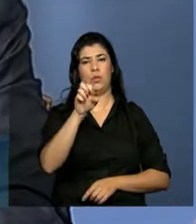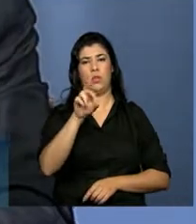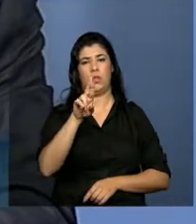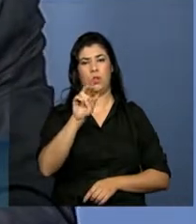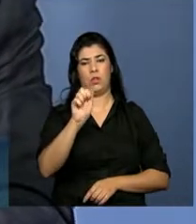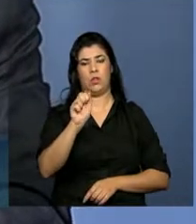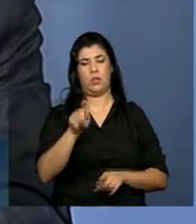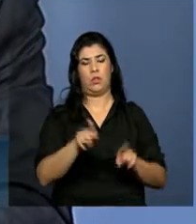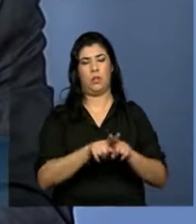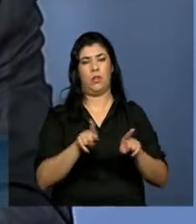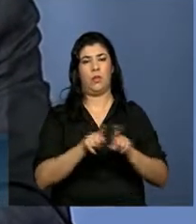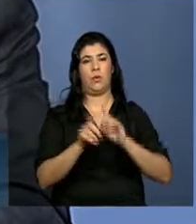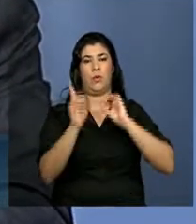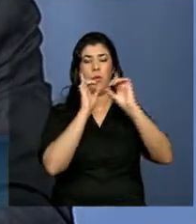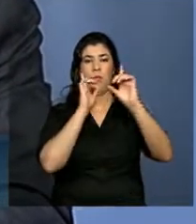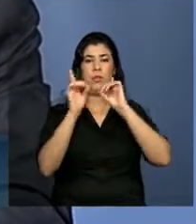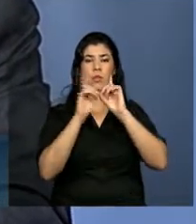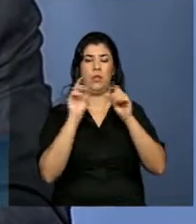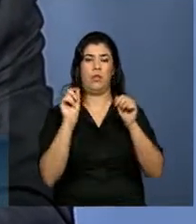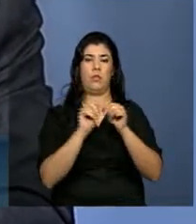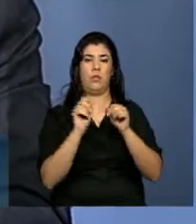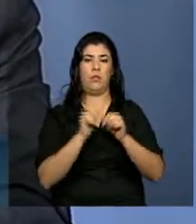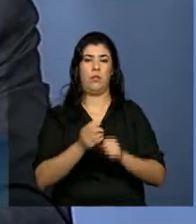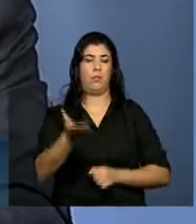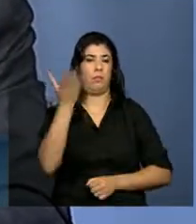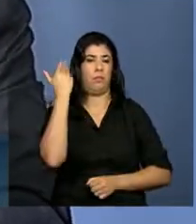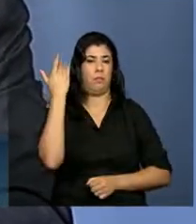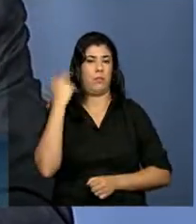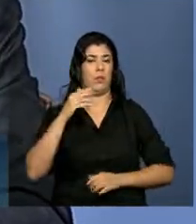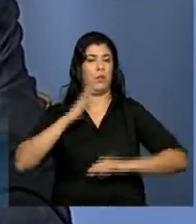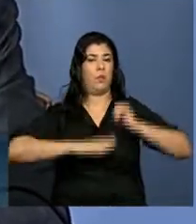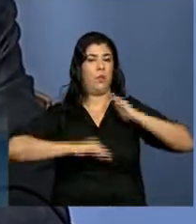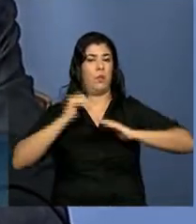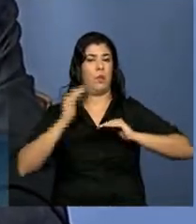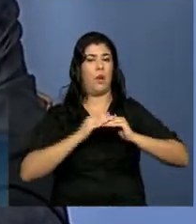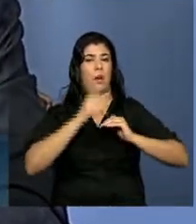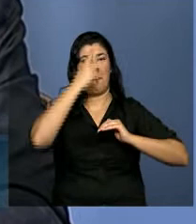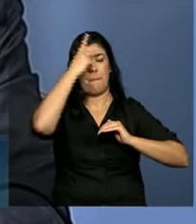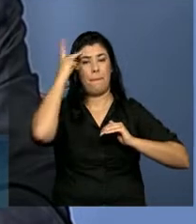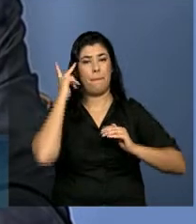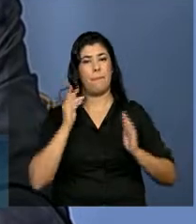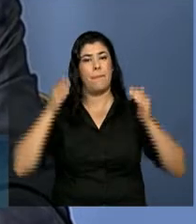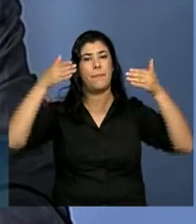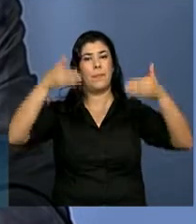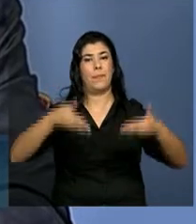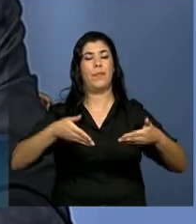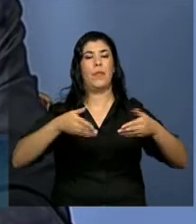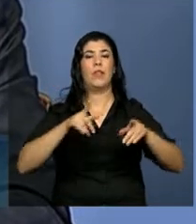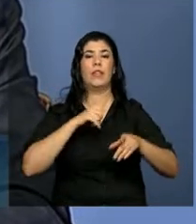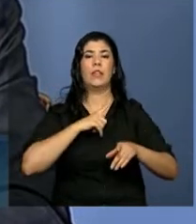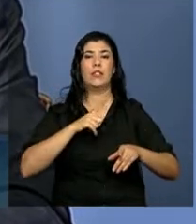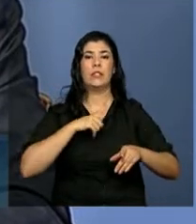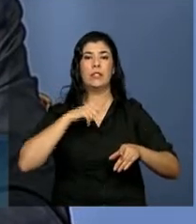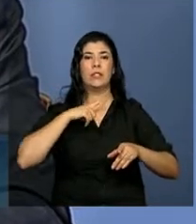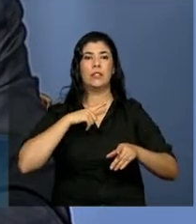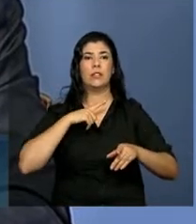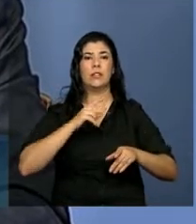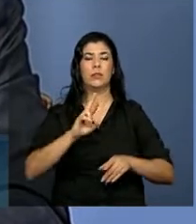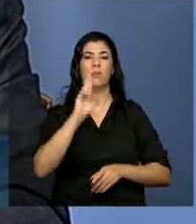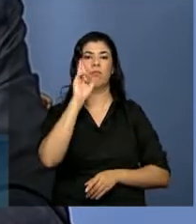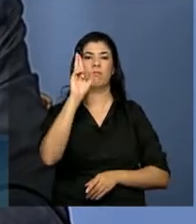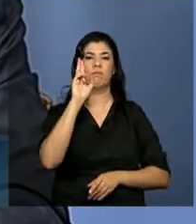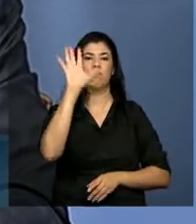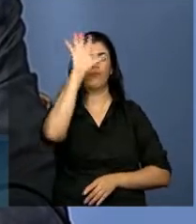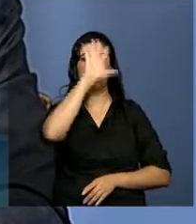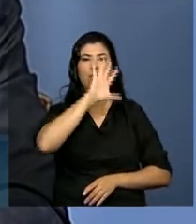está acontecendo entre, sobretudo os atores centrais da negociação, eles estão colocando sobre a mesa